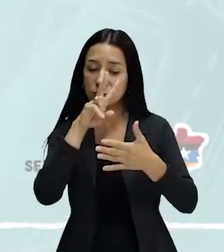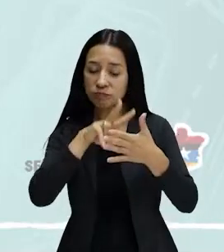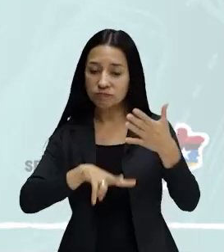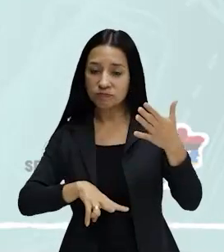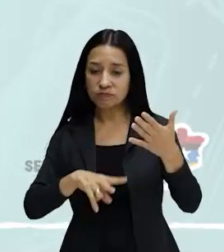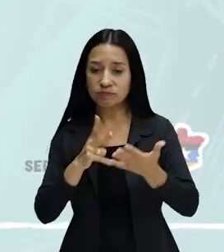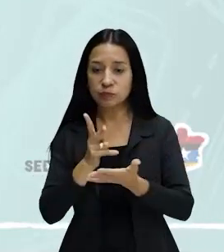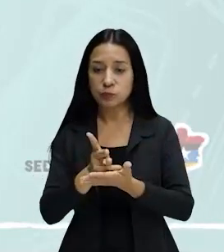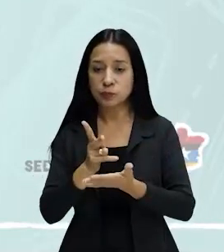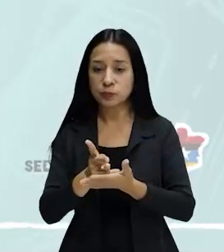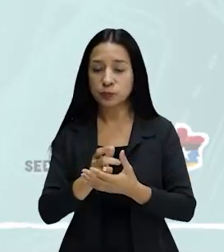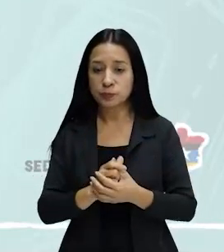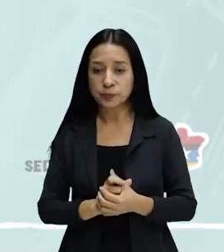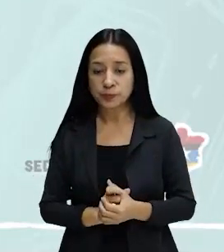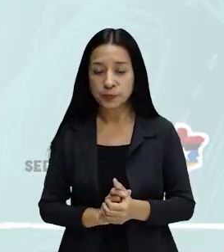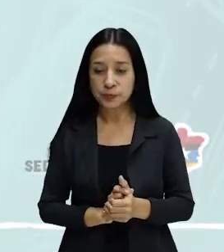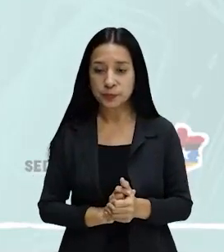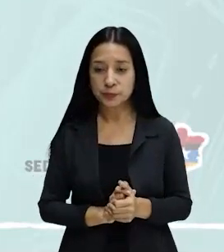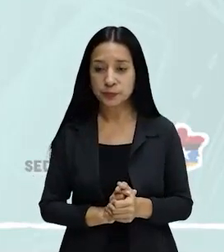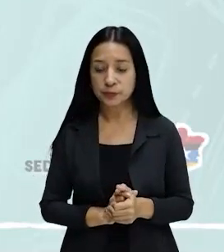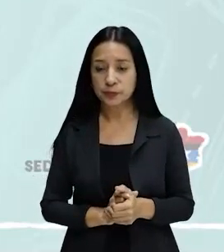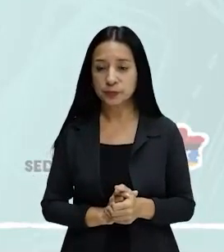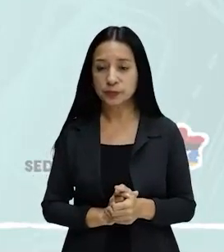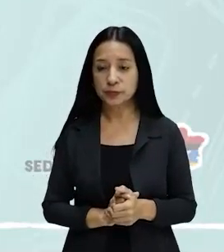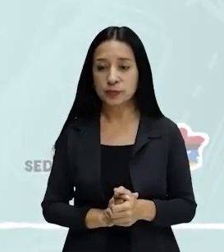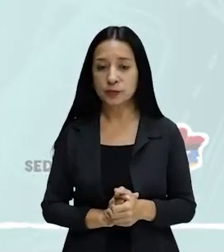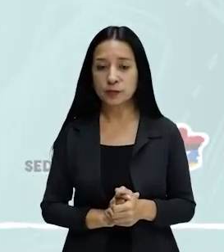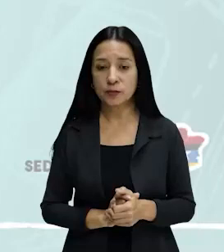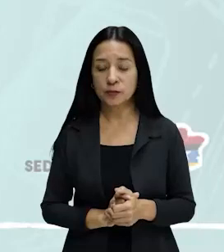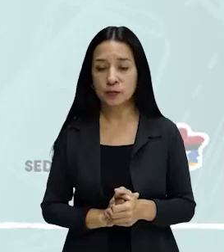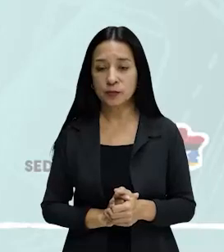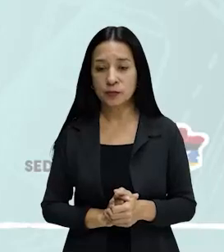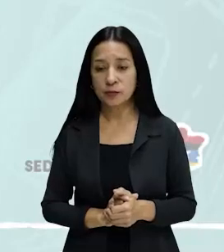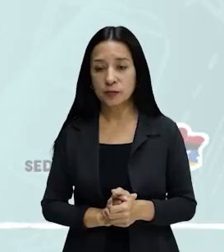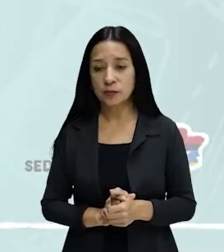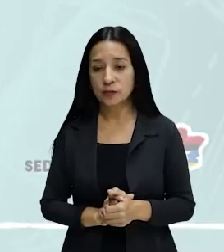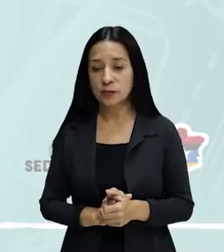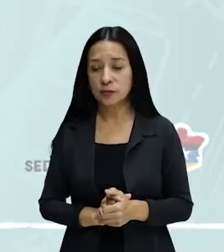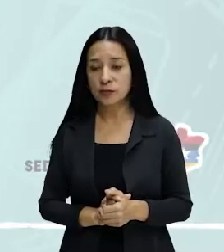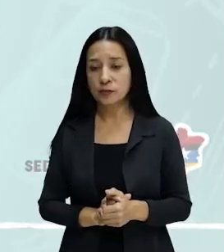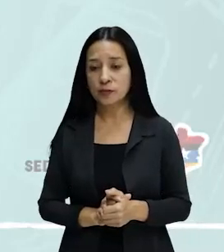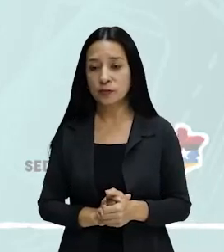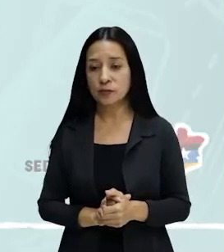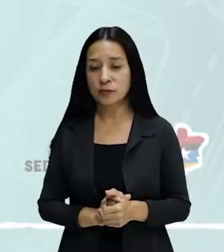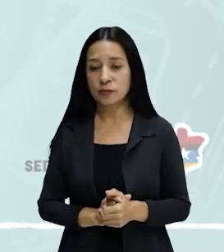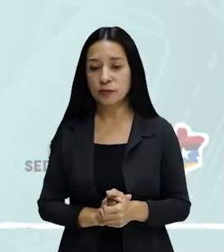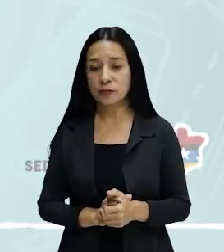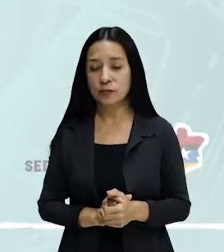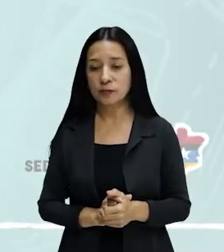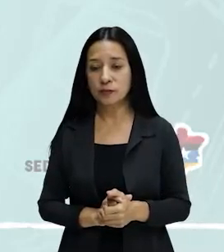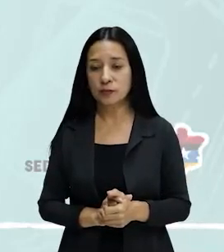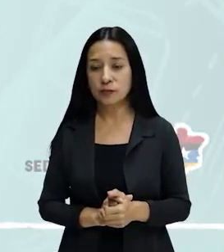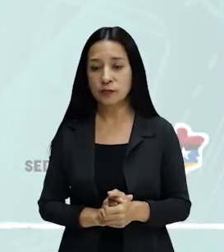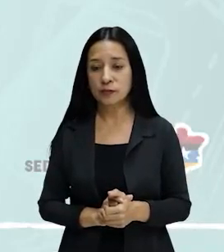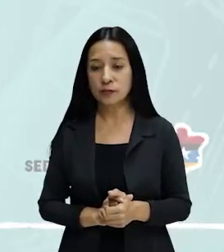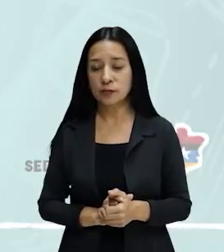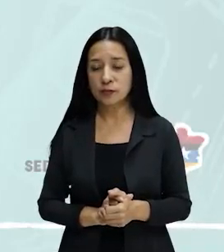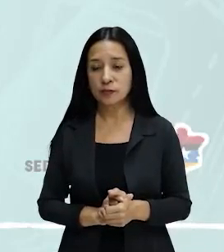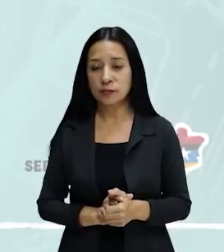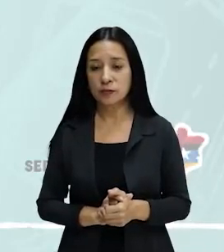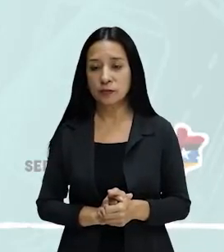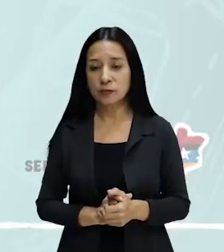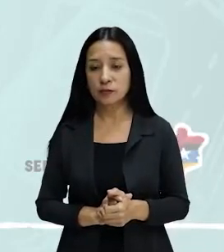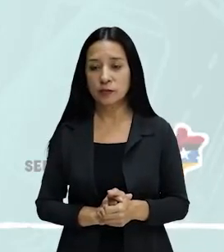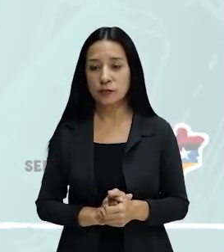marota, querendo fazer graça com a crise política e moral que estamos enfrentando, na ocasião, está certo? Dilma Rousseff